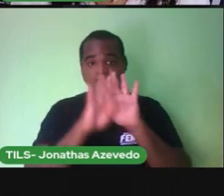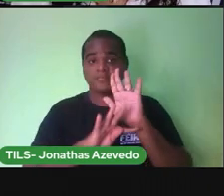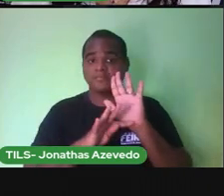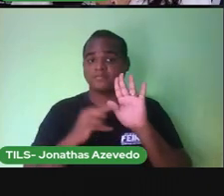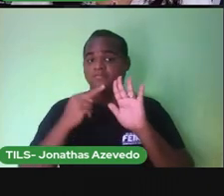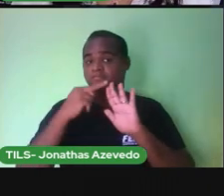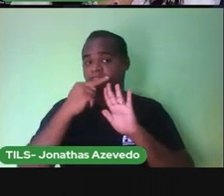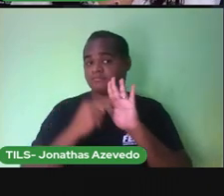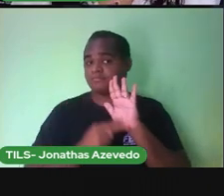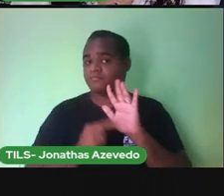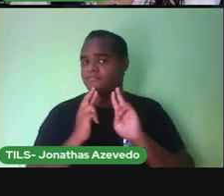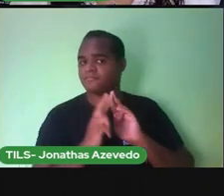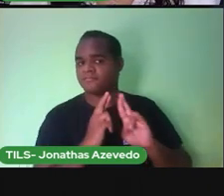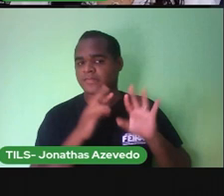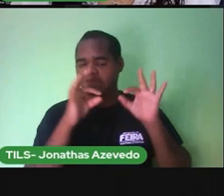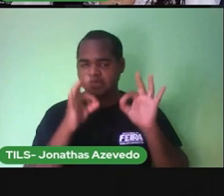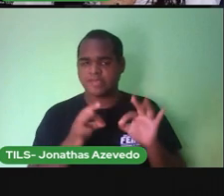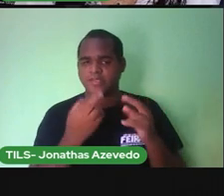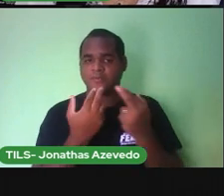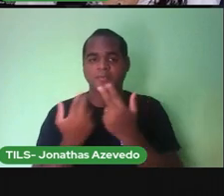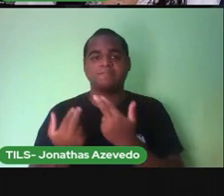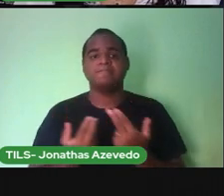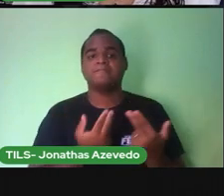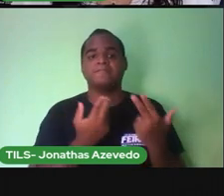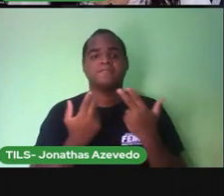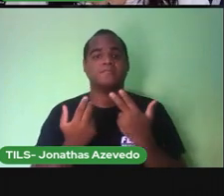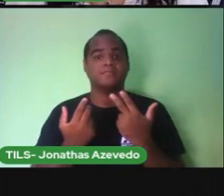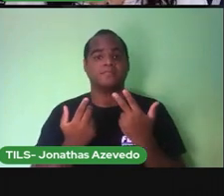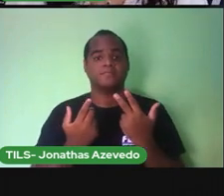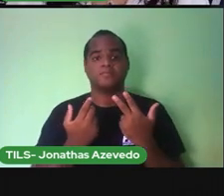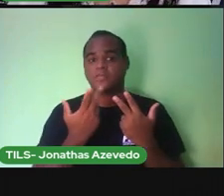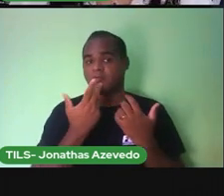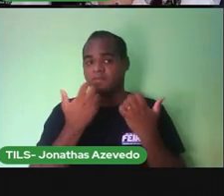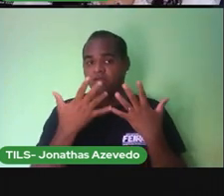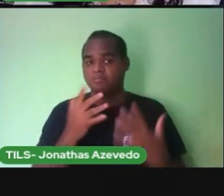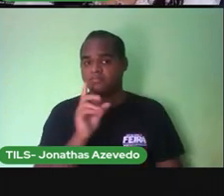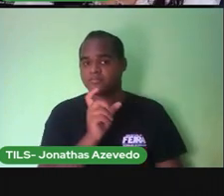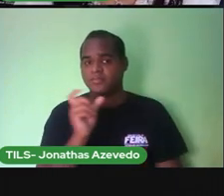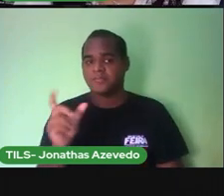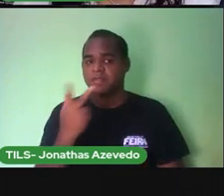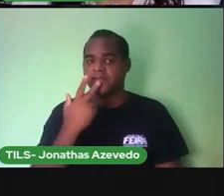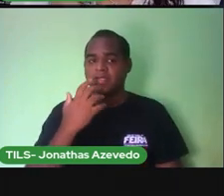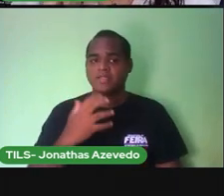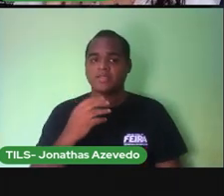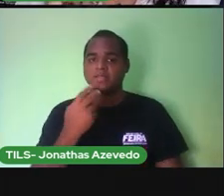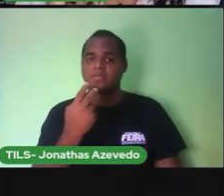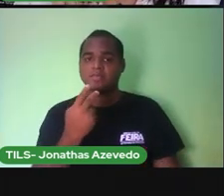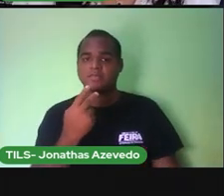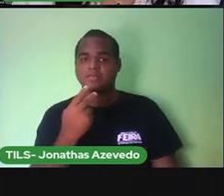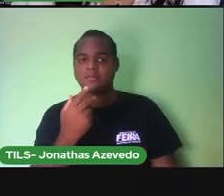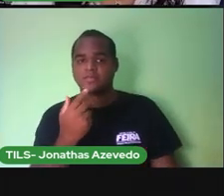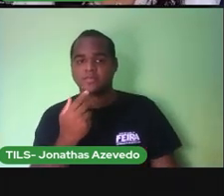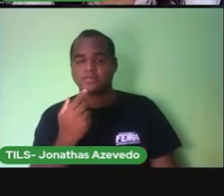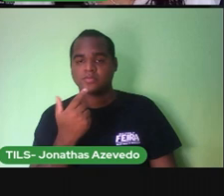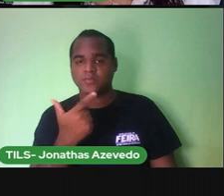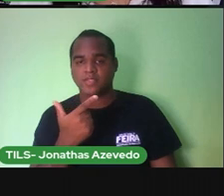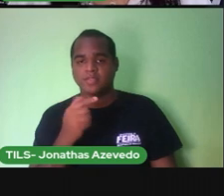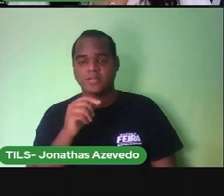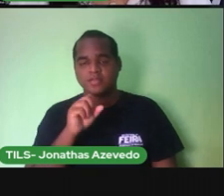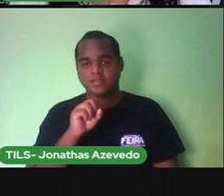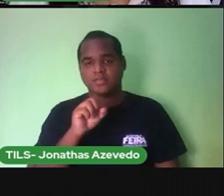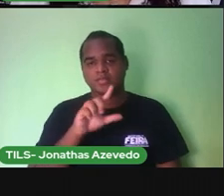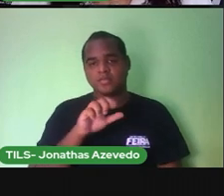é a mesma coisa. Olha só, as palavras com duas sílabas e cinco letras. Sabão,